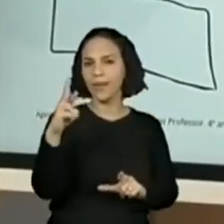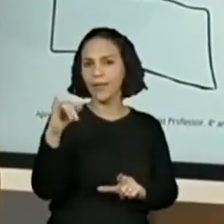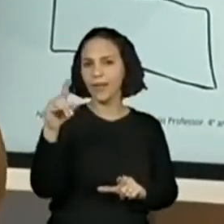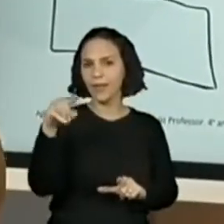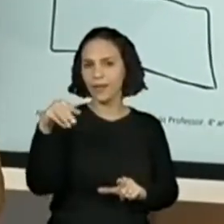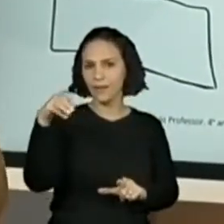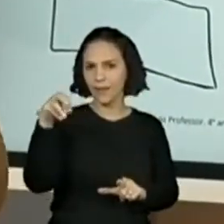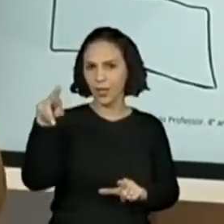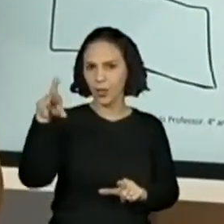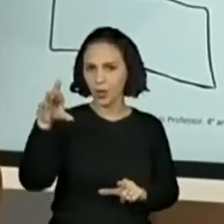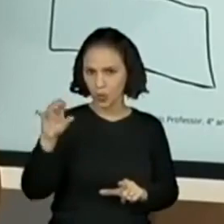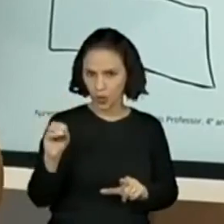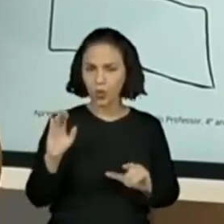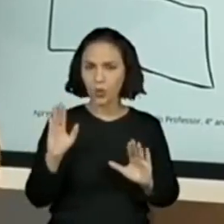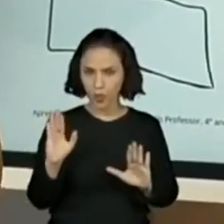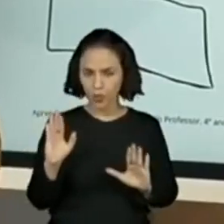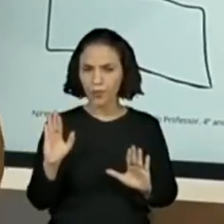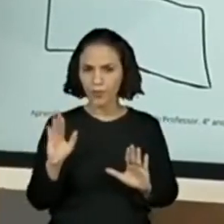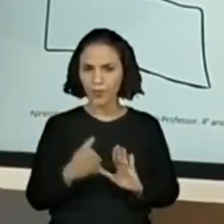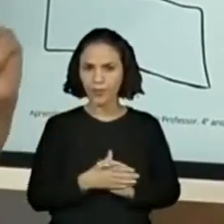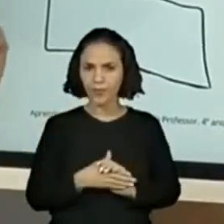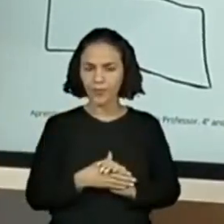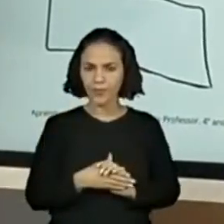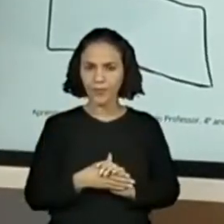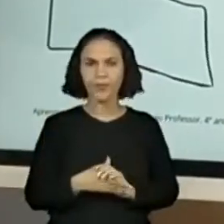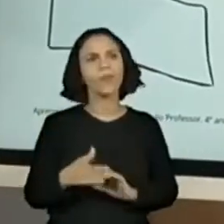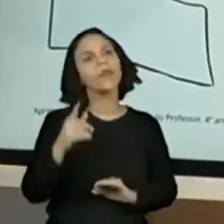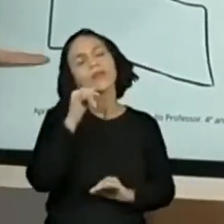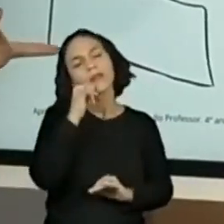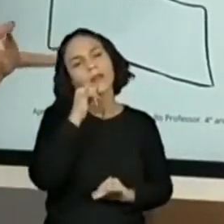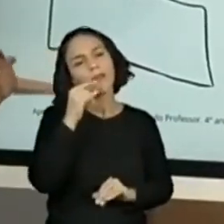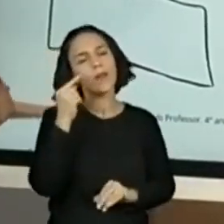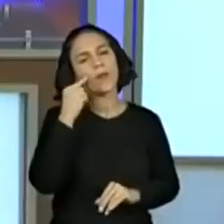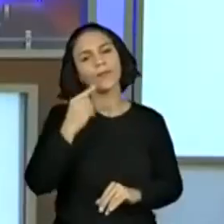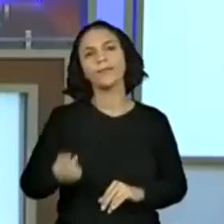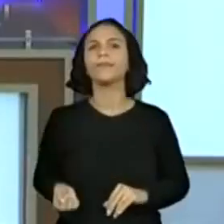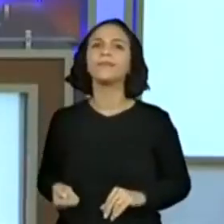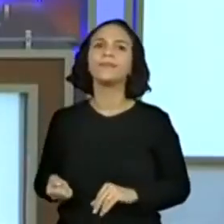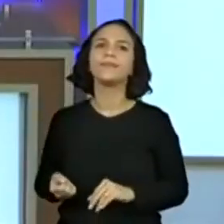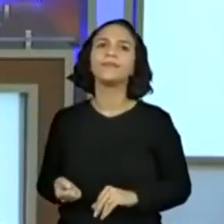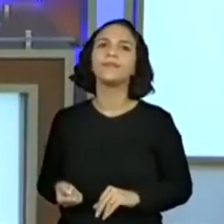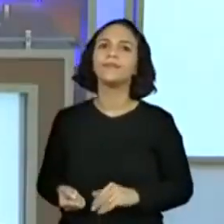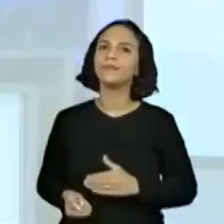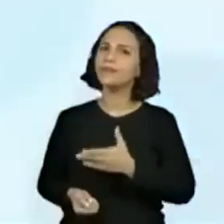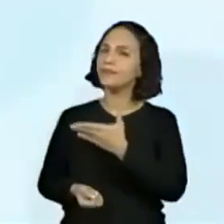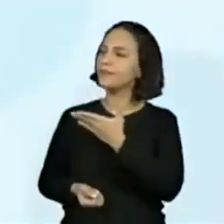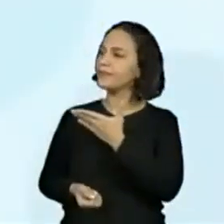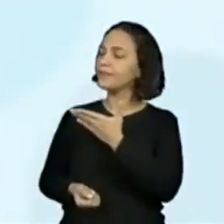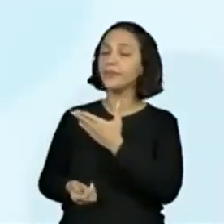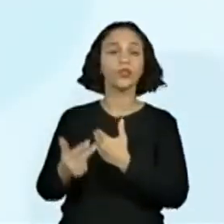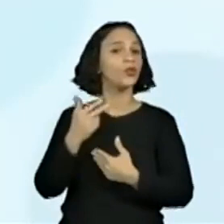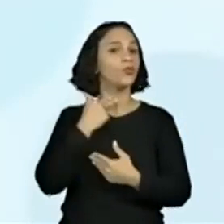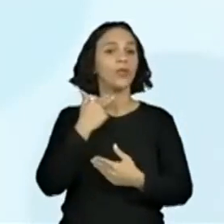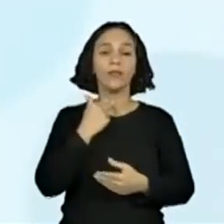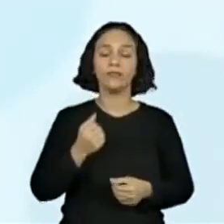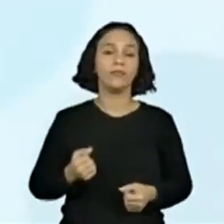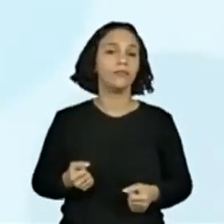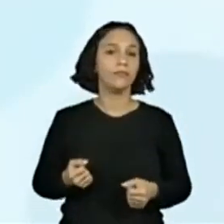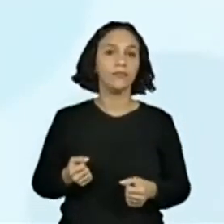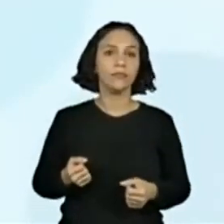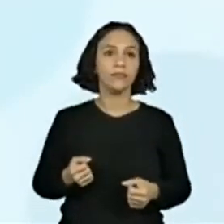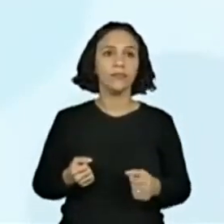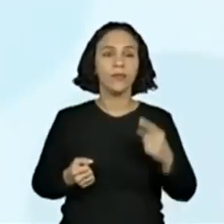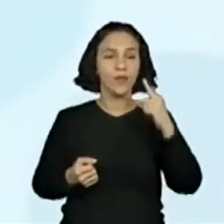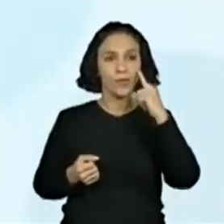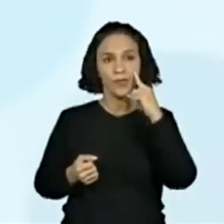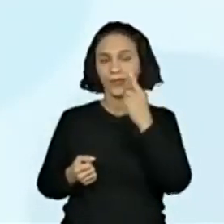consegue medir o perímetro? Também tenho aqui um exemplo pra vocês. Olha aqui as figuras que a gente não consegue medir o perímetro. Então,